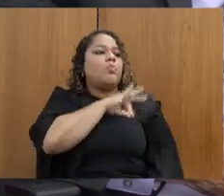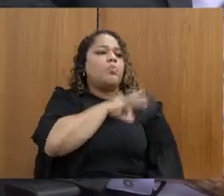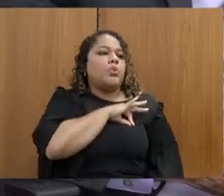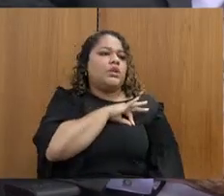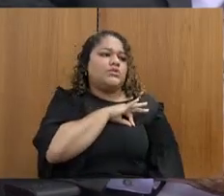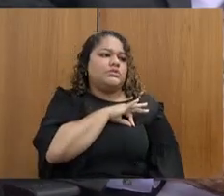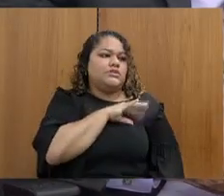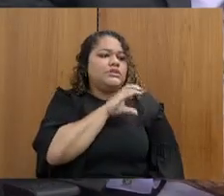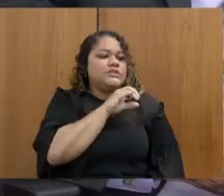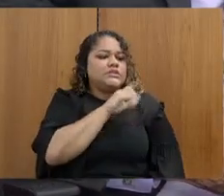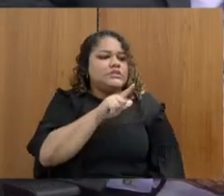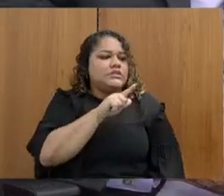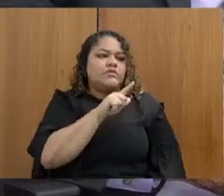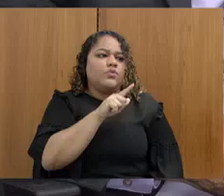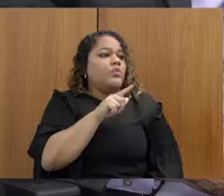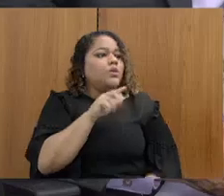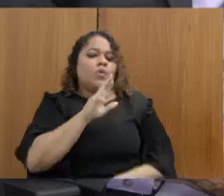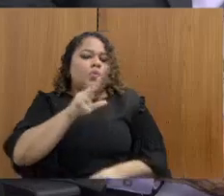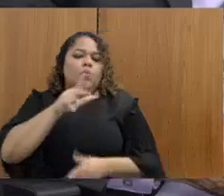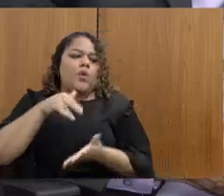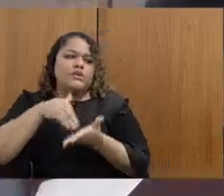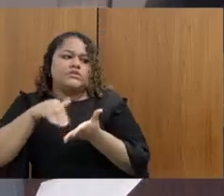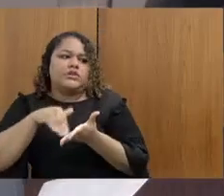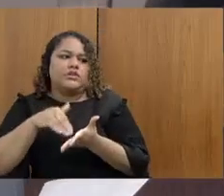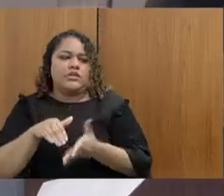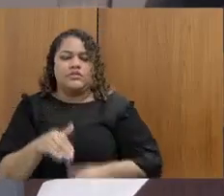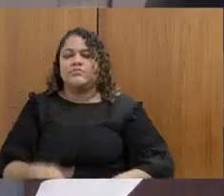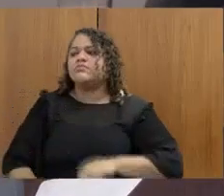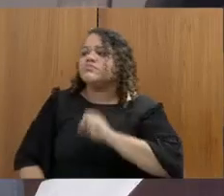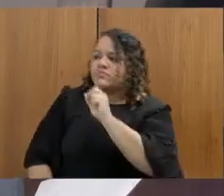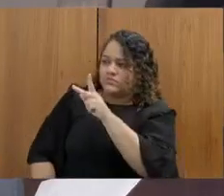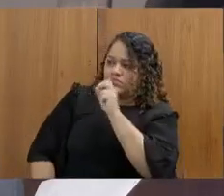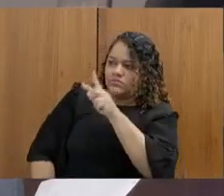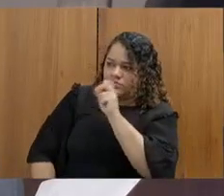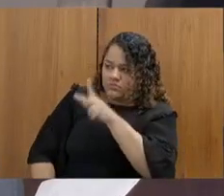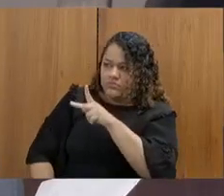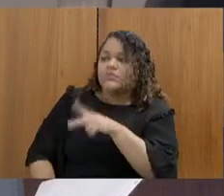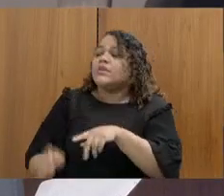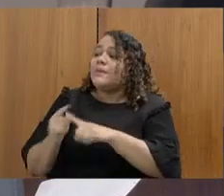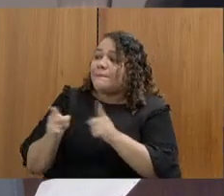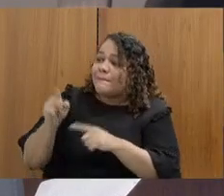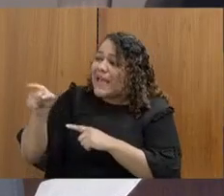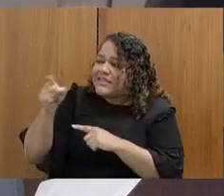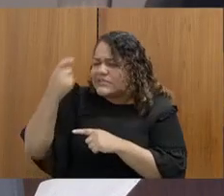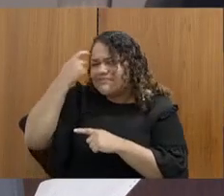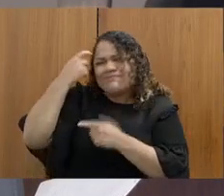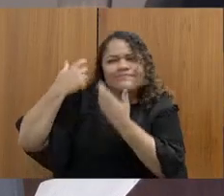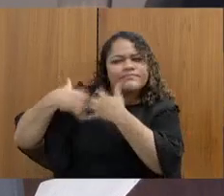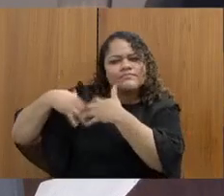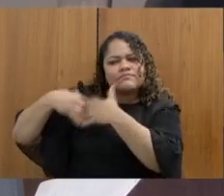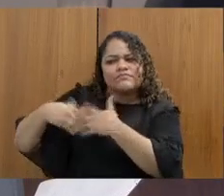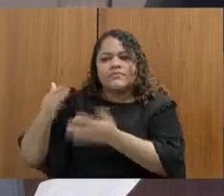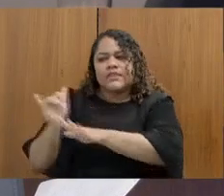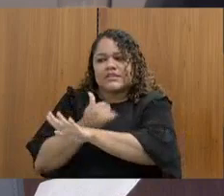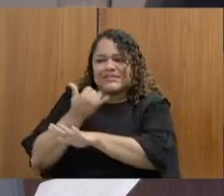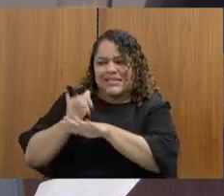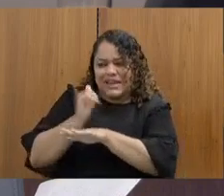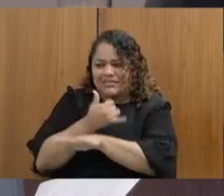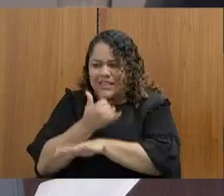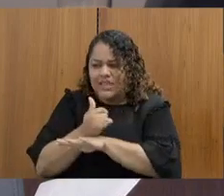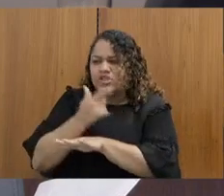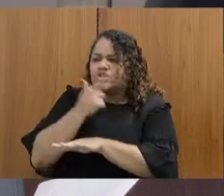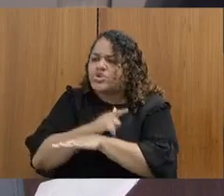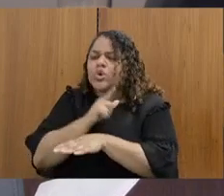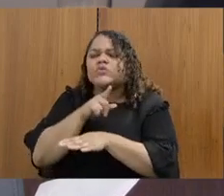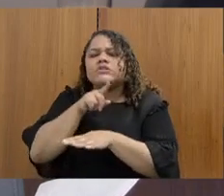específica para isso e não a nossa secretaria. Certo, certo. Mas está sendo pensado mecanismos para poder fazer essa inspeção de forma mais